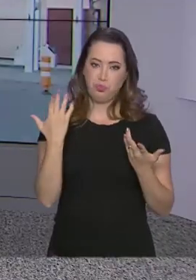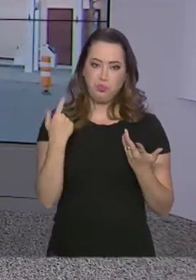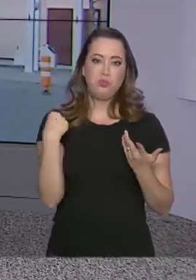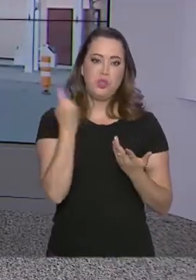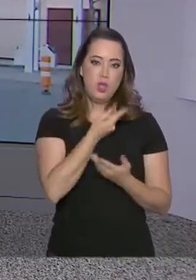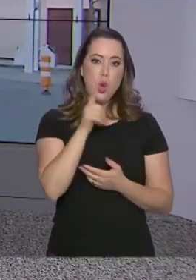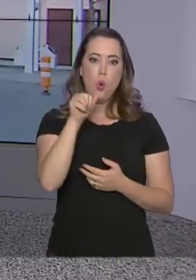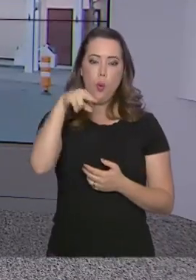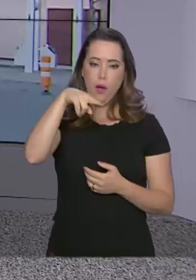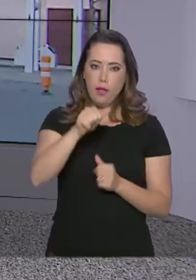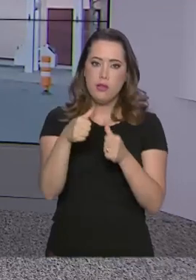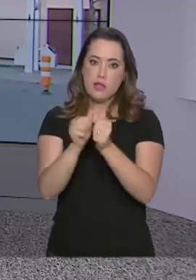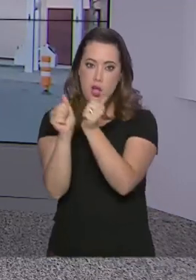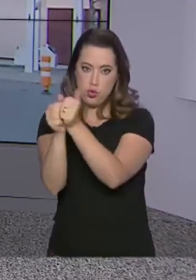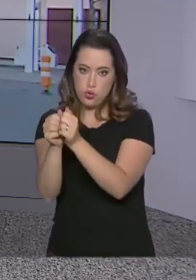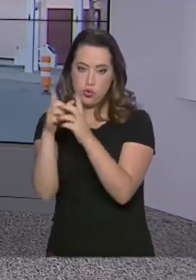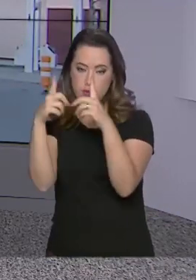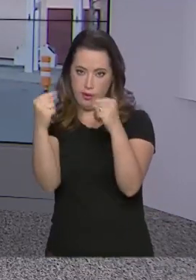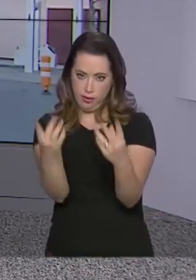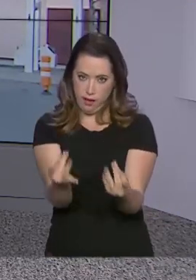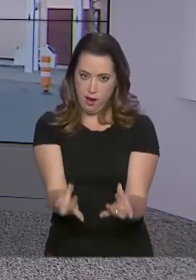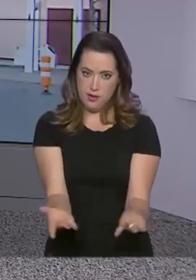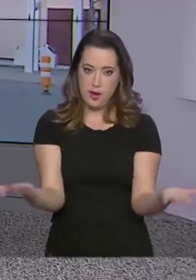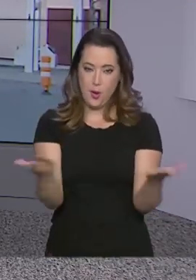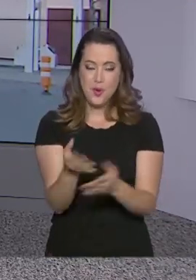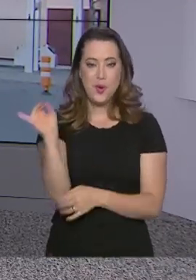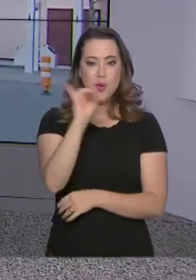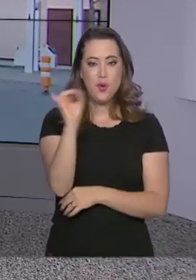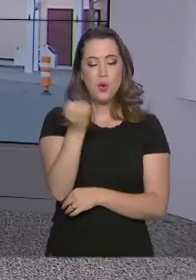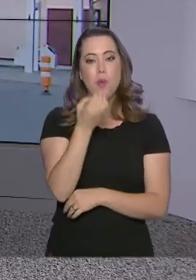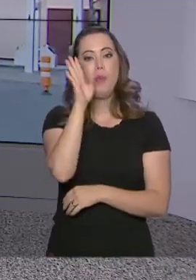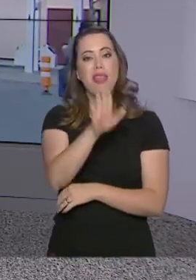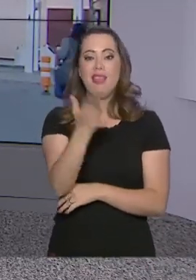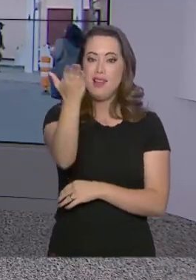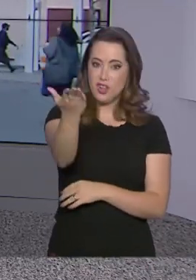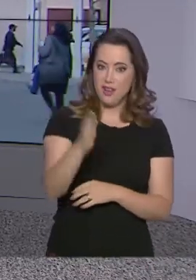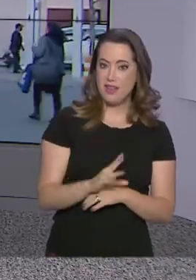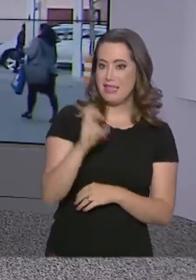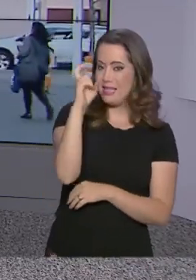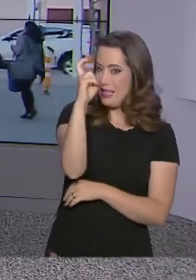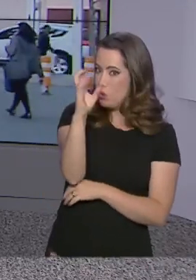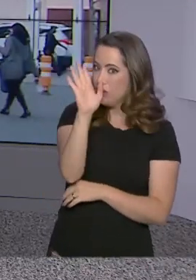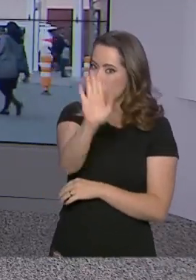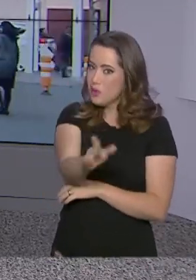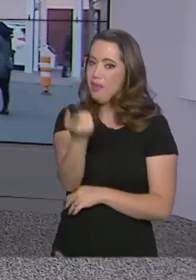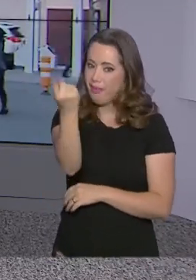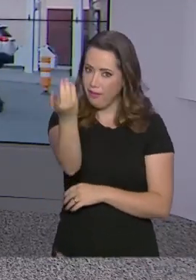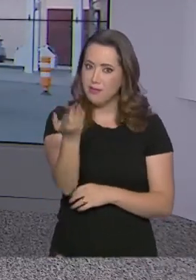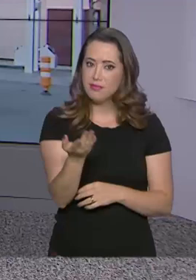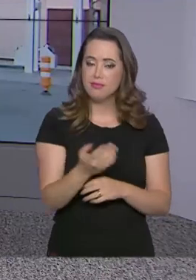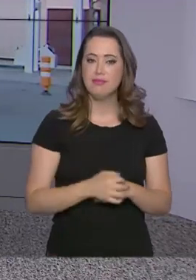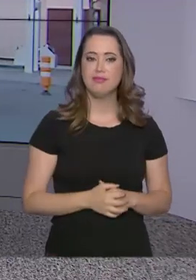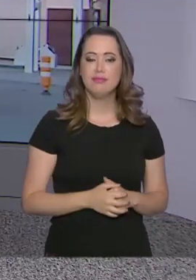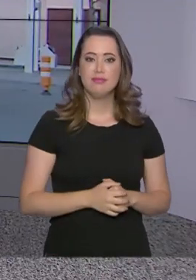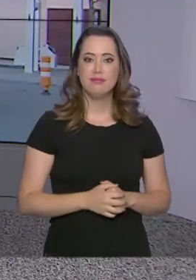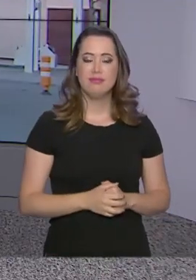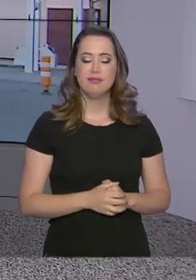lá e tem mais informações para a gente. Oi Luana, para você boa tarde, já que são o que? Cinco da tarde, é isso?